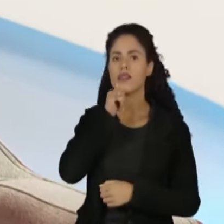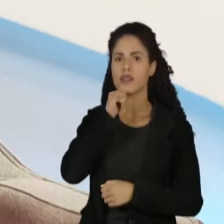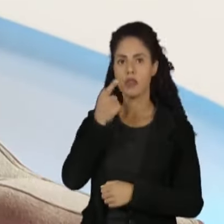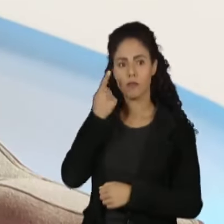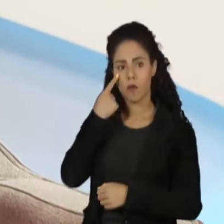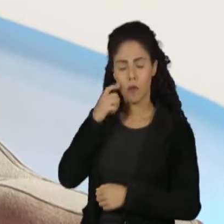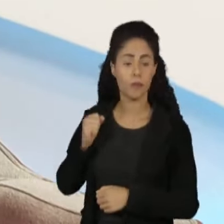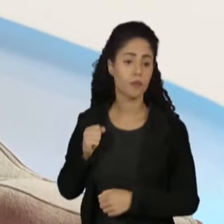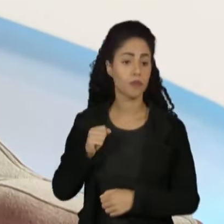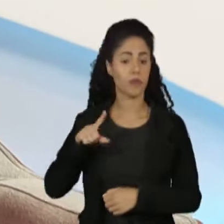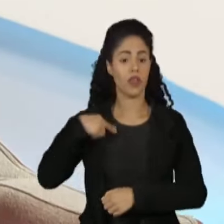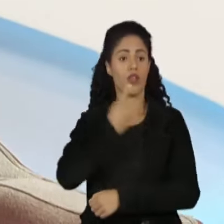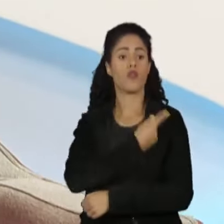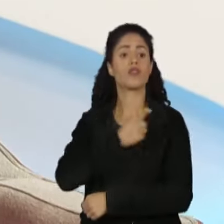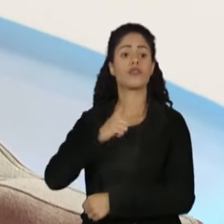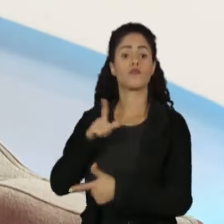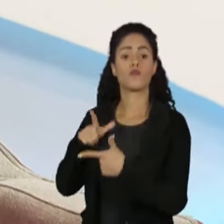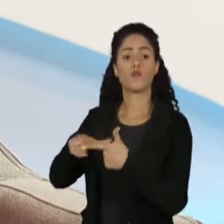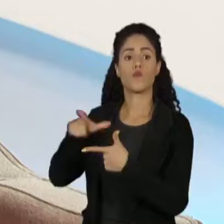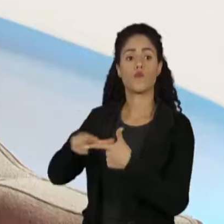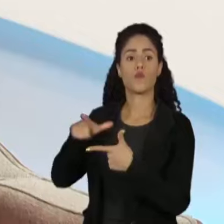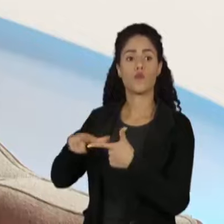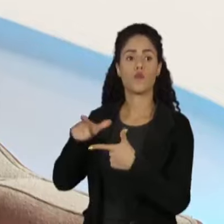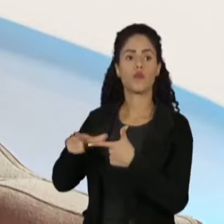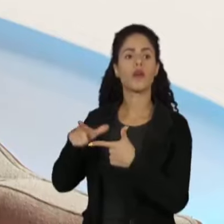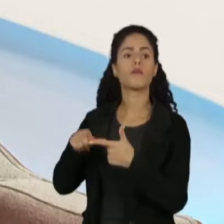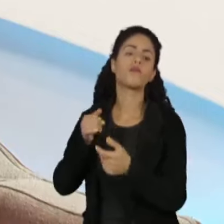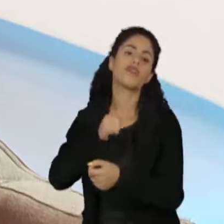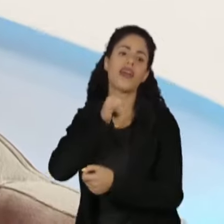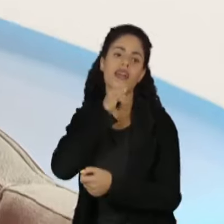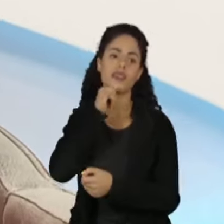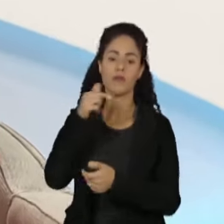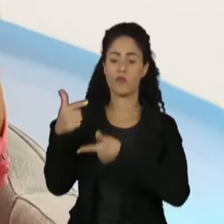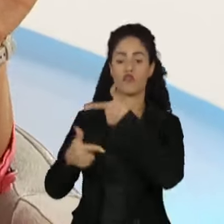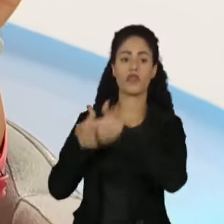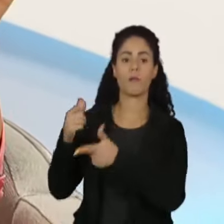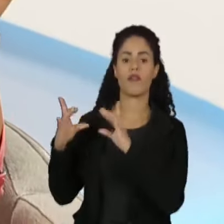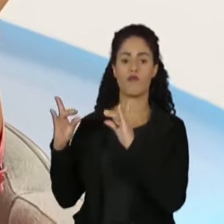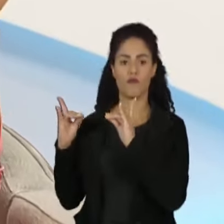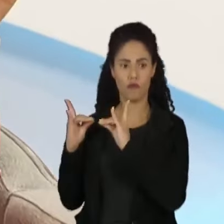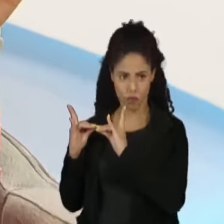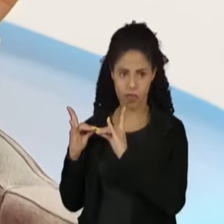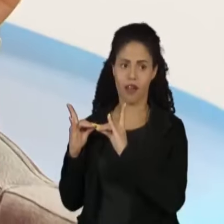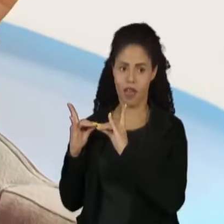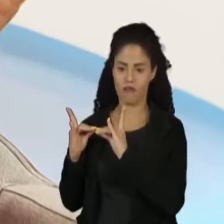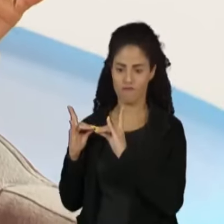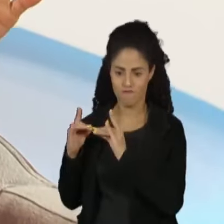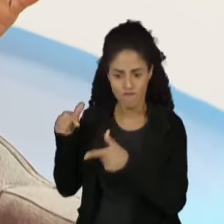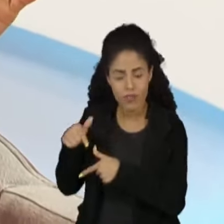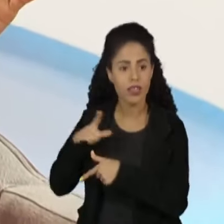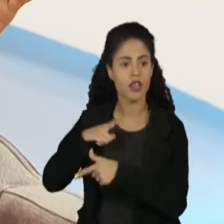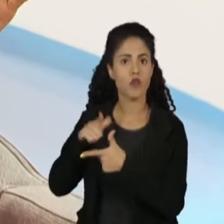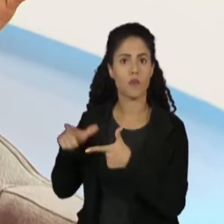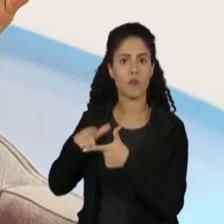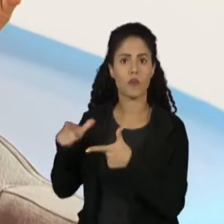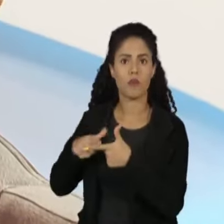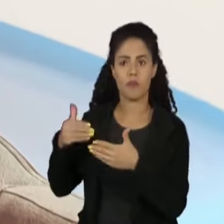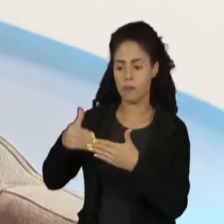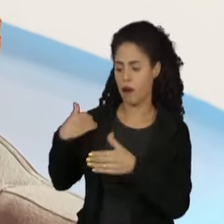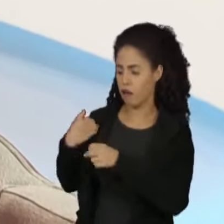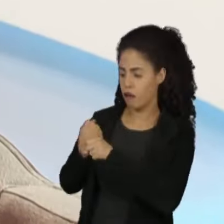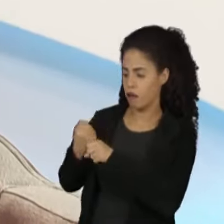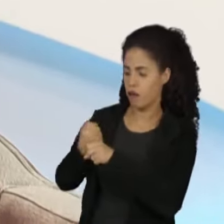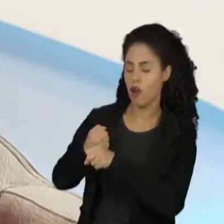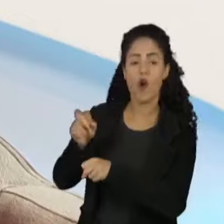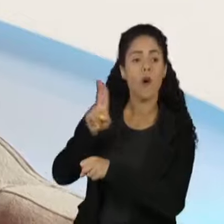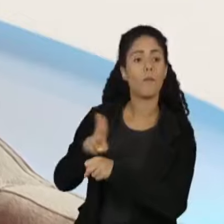materializar. A gente tem problemas graves no serviço funerário. Eu espero que ninguém que está nos acompanhando tenha precisado, nos últimos anos,